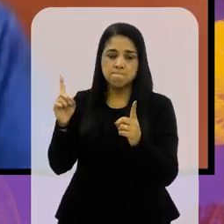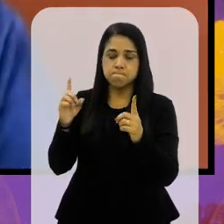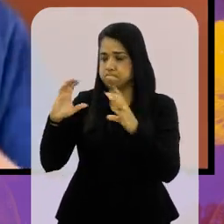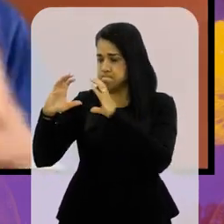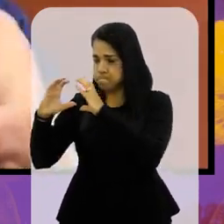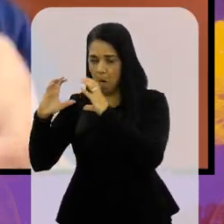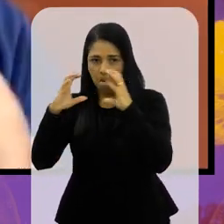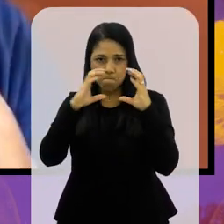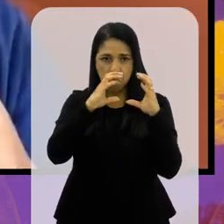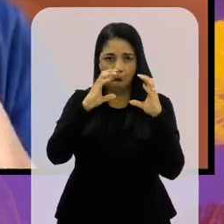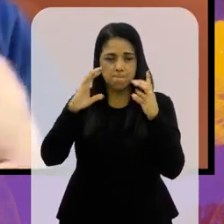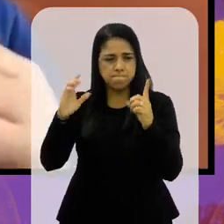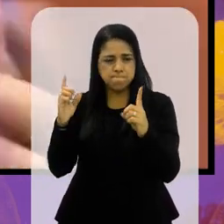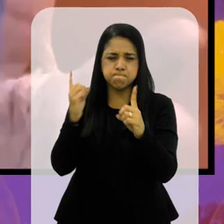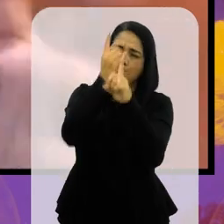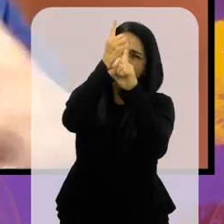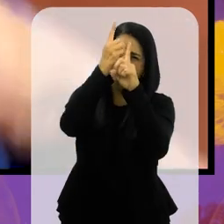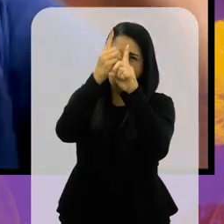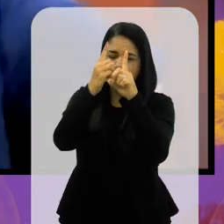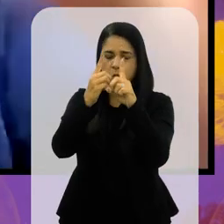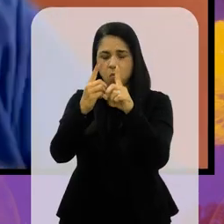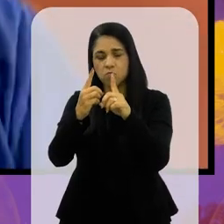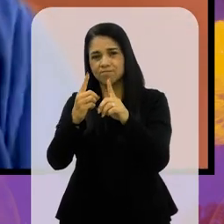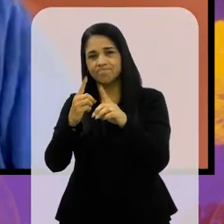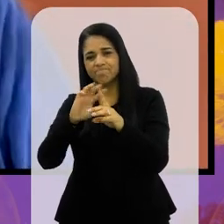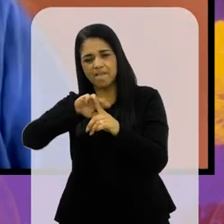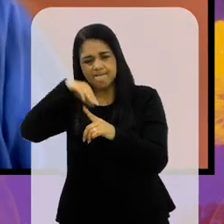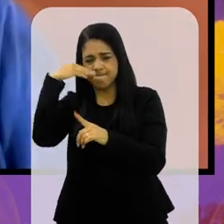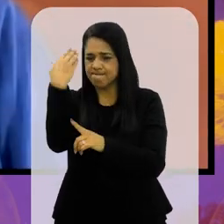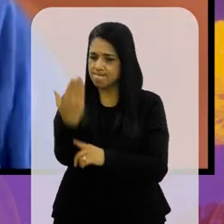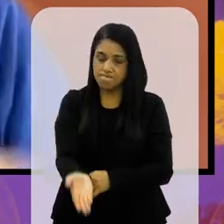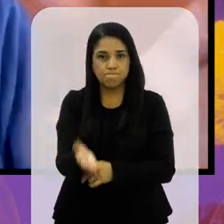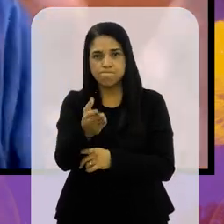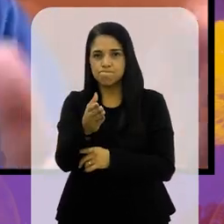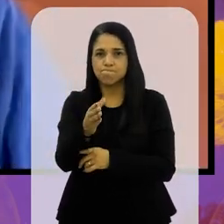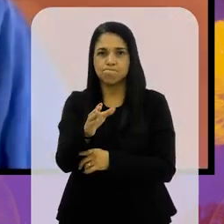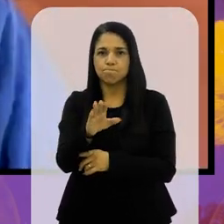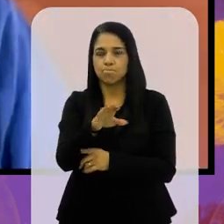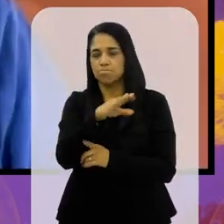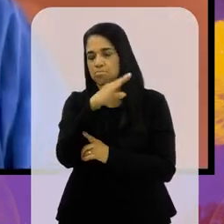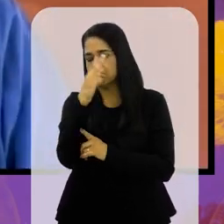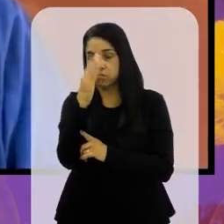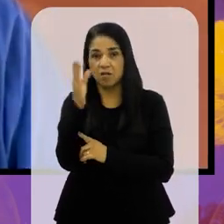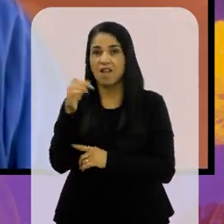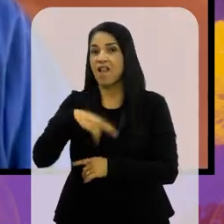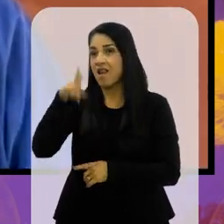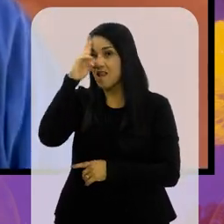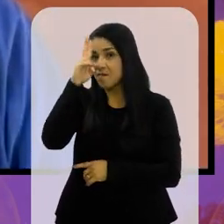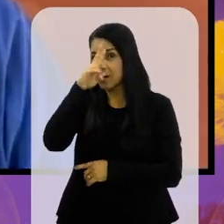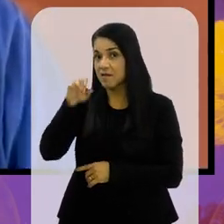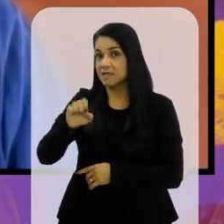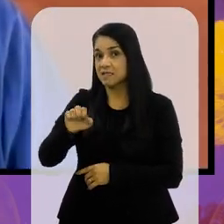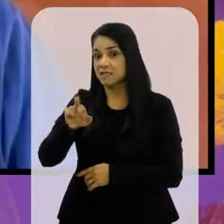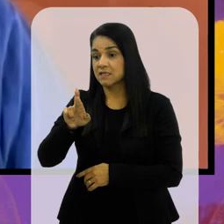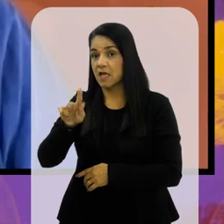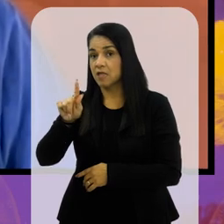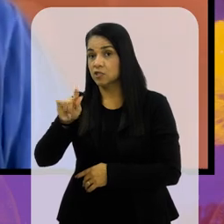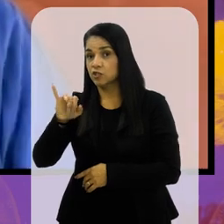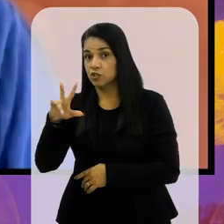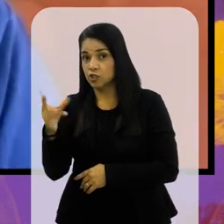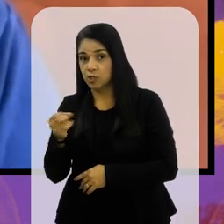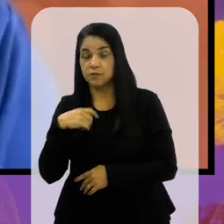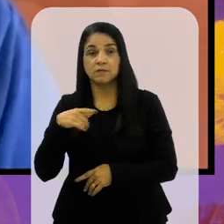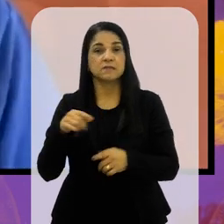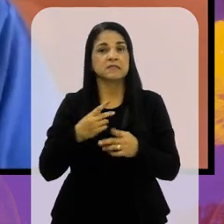Os dois sobem de cabeça, um acerta o outro, cara cai e, meu Deus do céu, a gente vai lembrar do caso do Serginho, nós saímos do